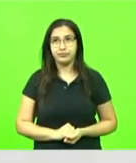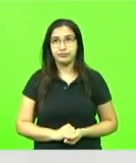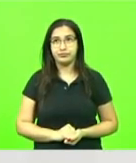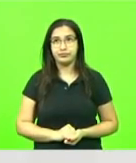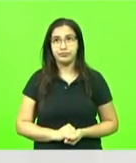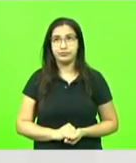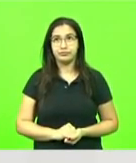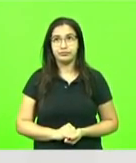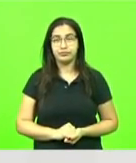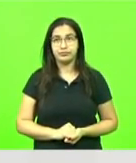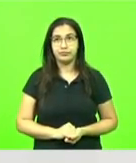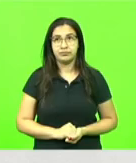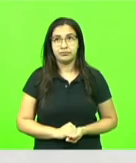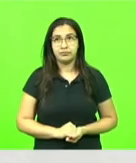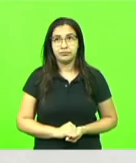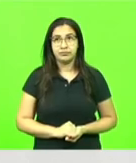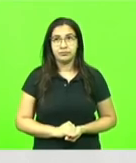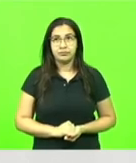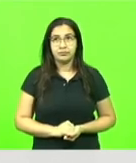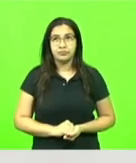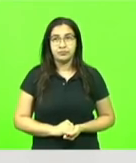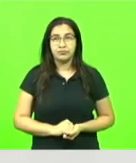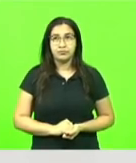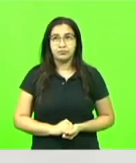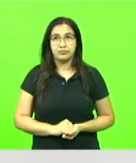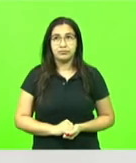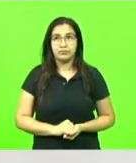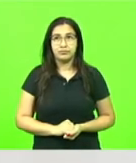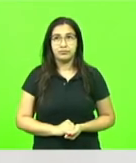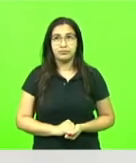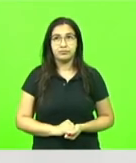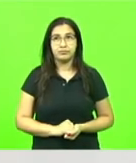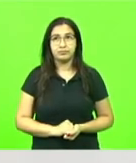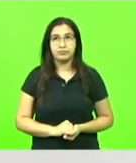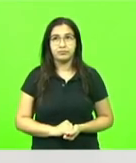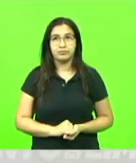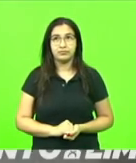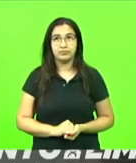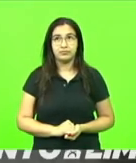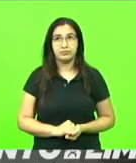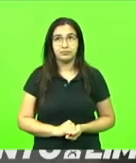Desse uma acelerada ali, tem dois videozinhos, e colocasse o segundo vídeo, esse.